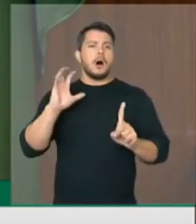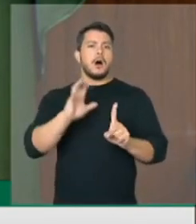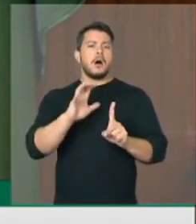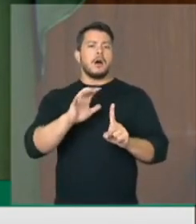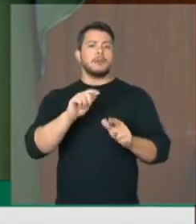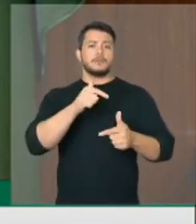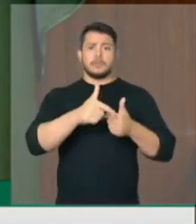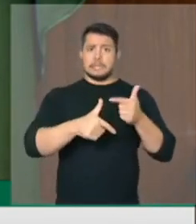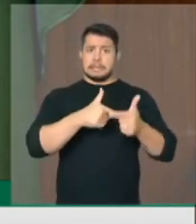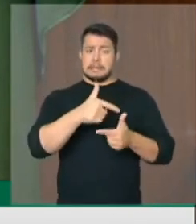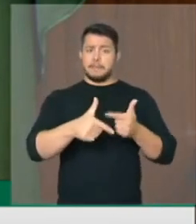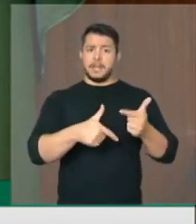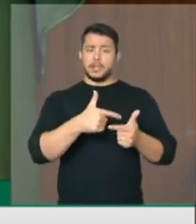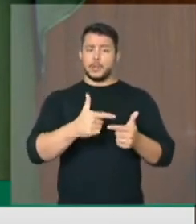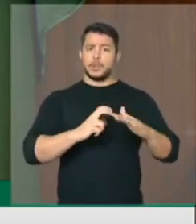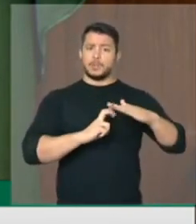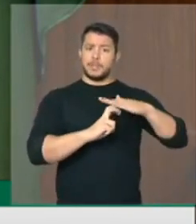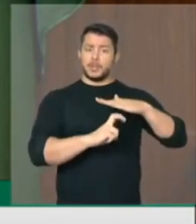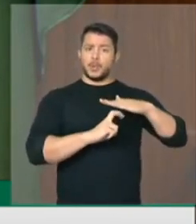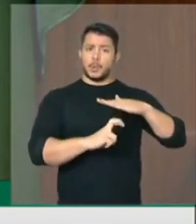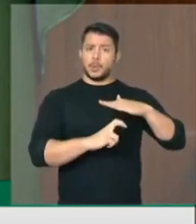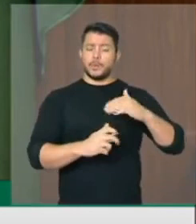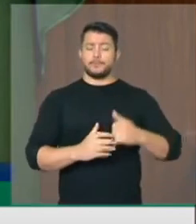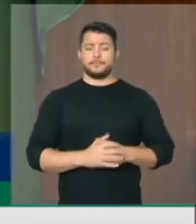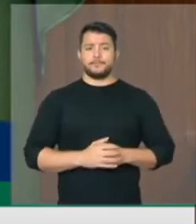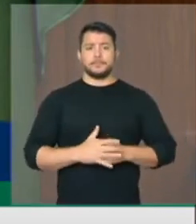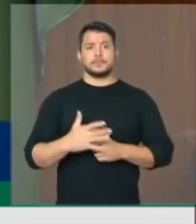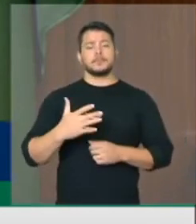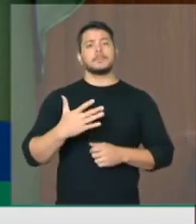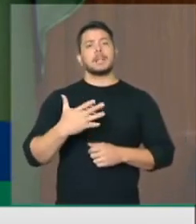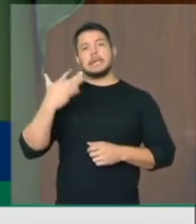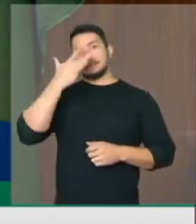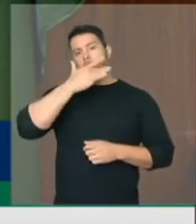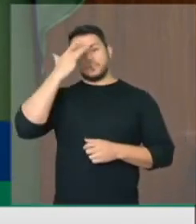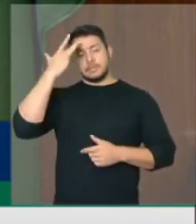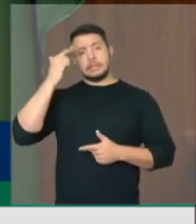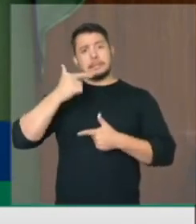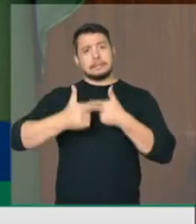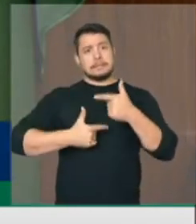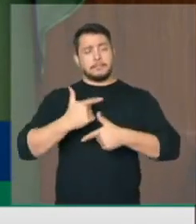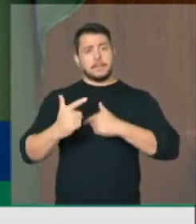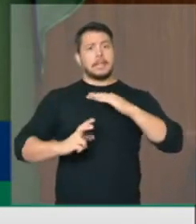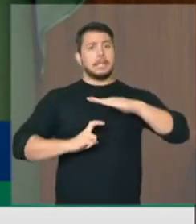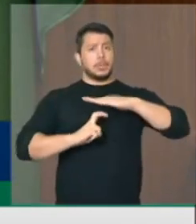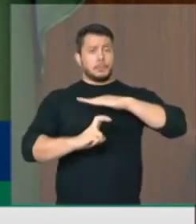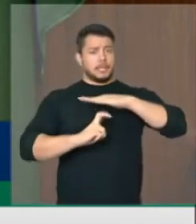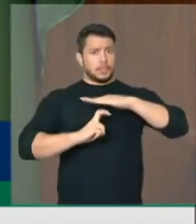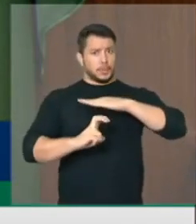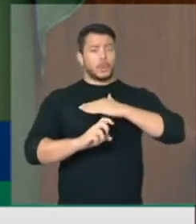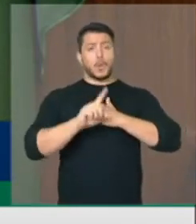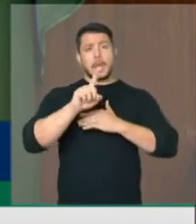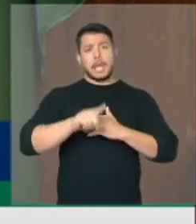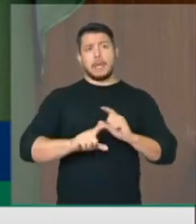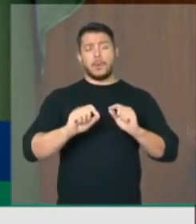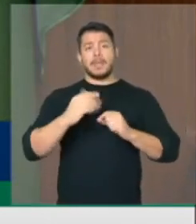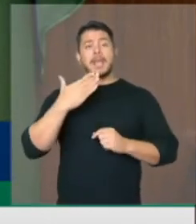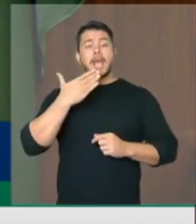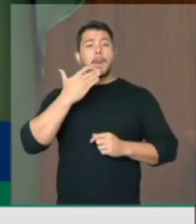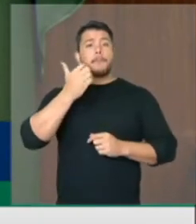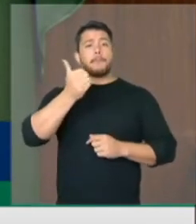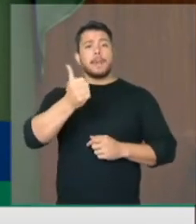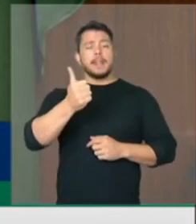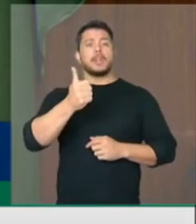metroviários. Os trabalhadores metroviários são reconhecidos como um dos melhores meios de transporte